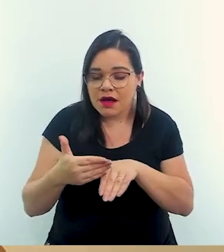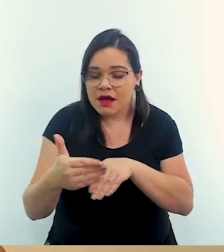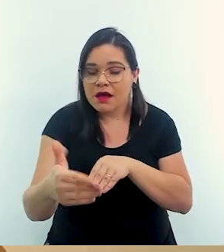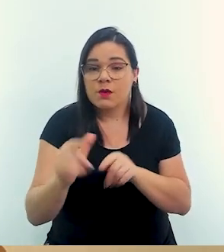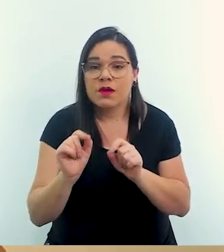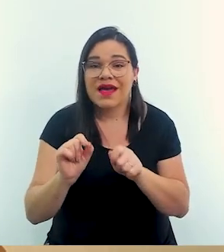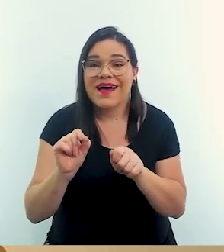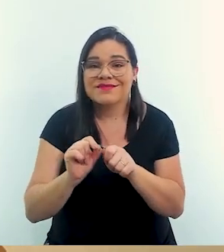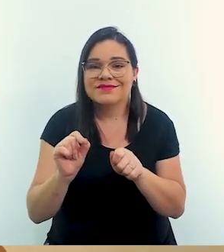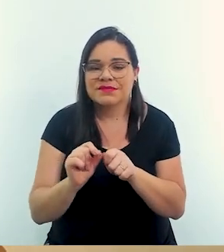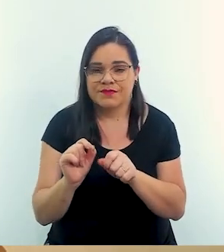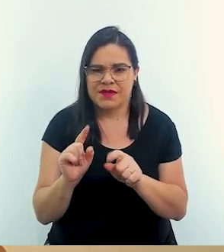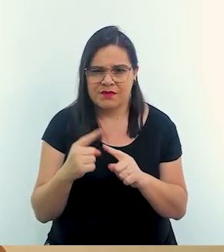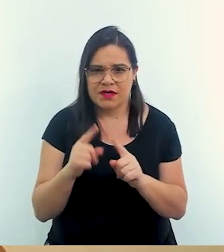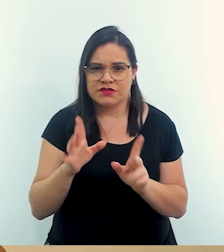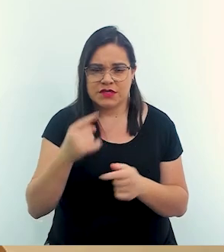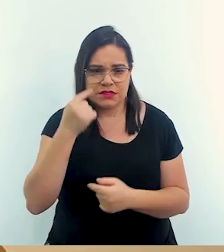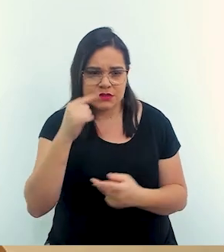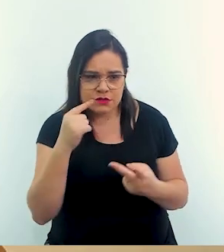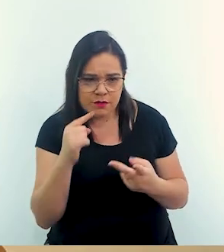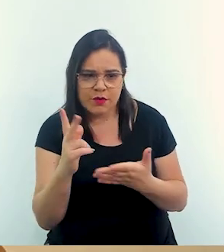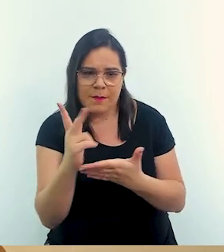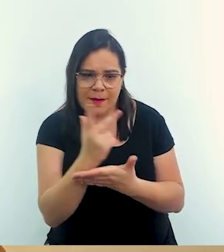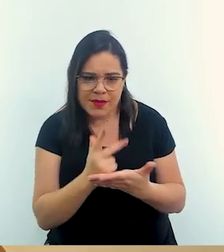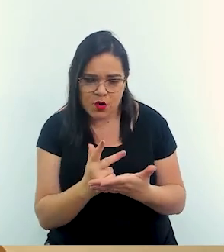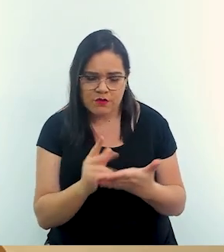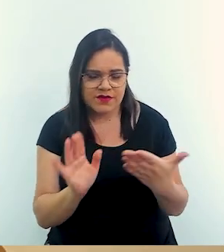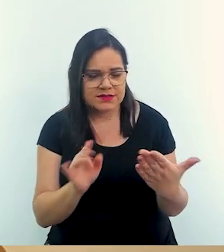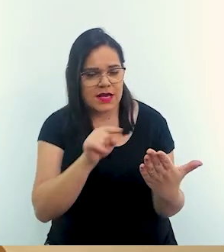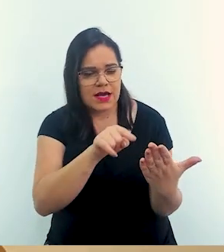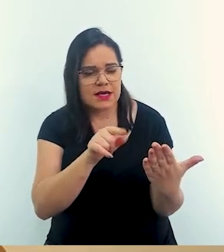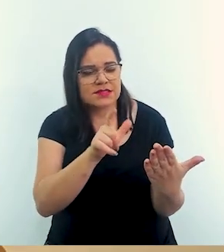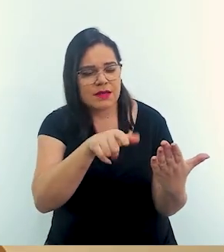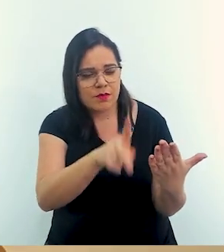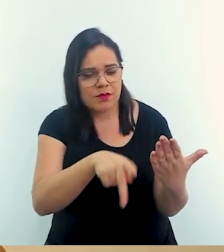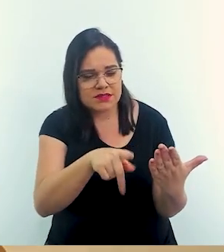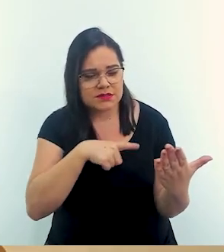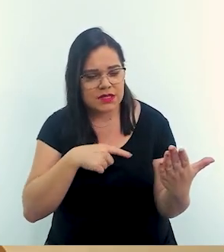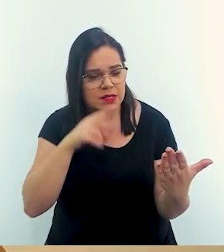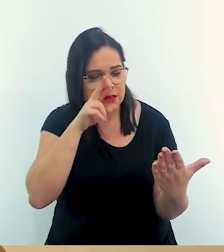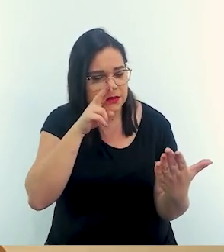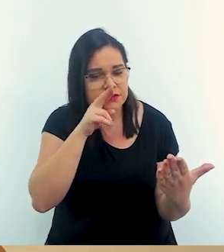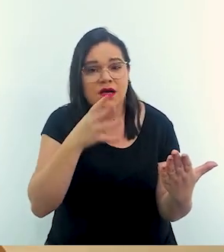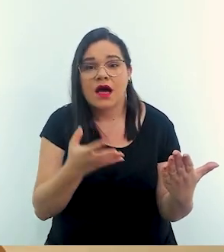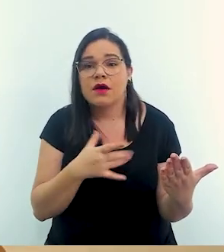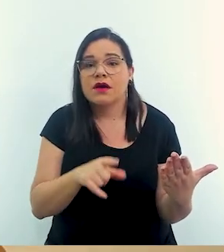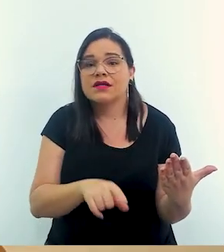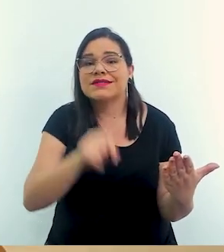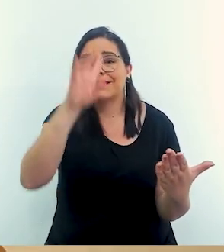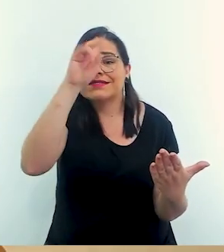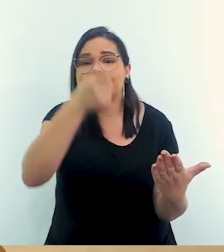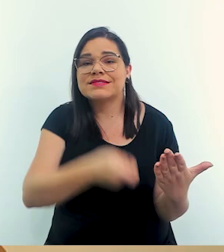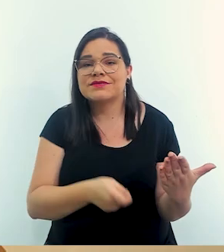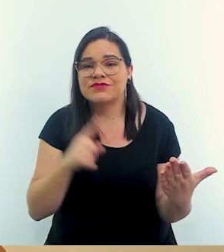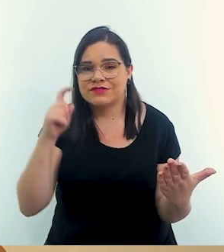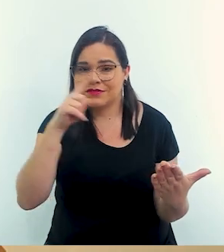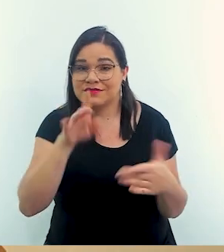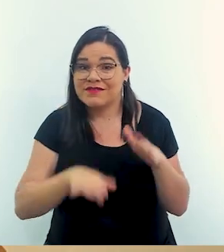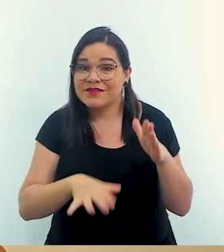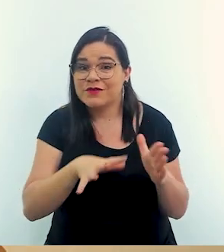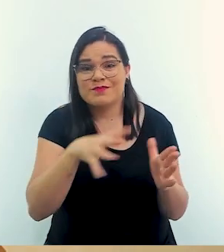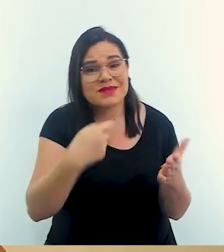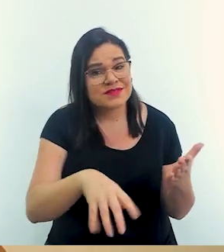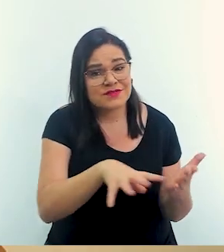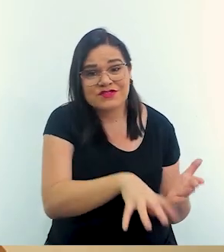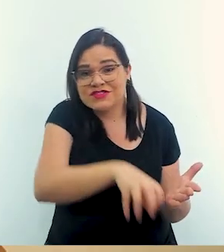qual que vai ser a execução se a gente mapeou que essas pessoas estão em áreas de risco está aí a questão da tomada de decisão difícil às vezes